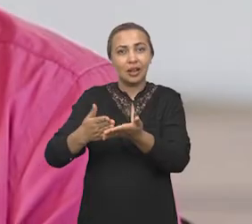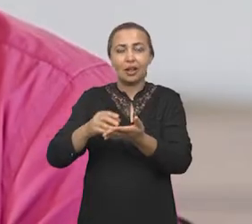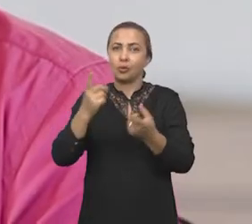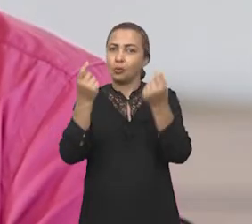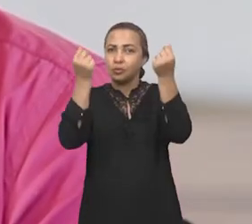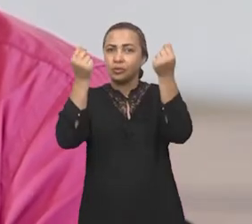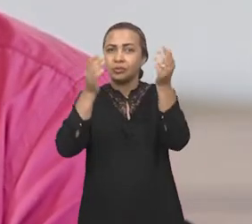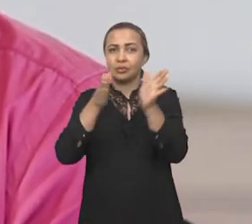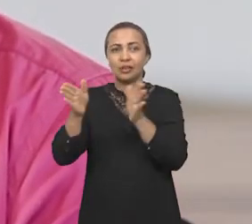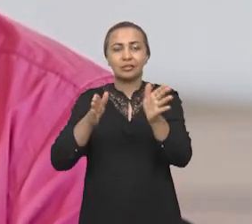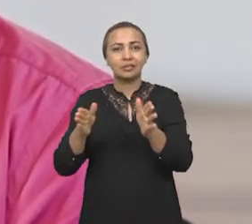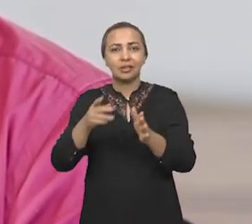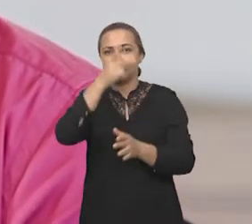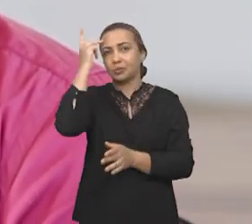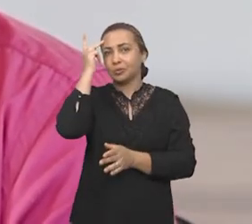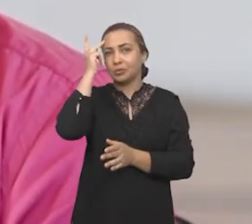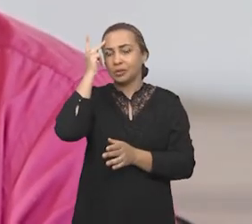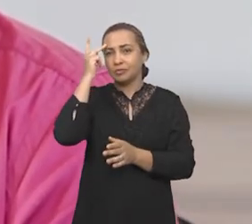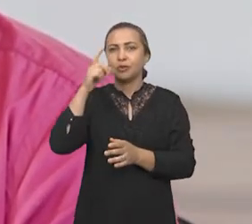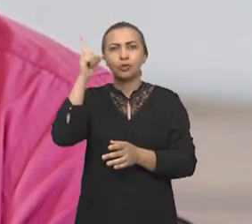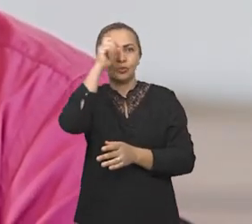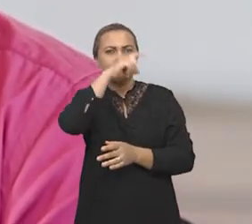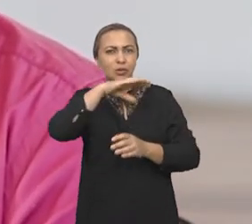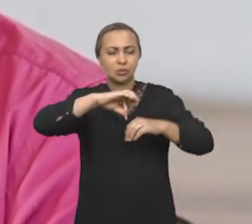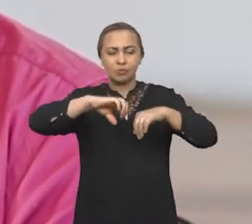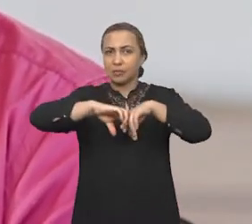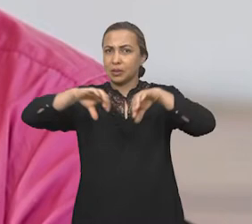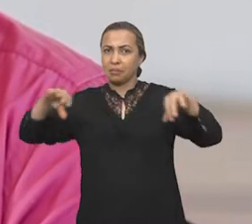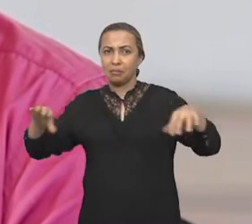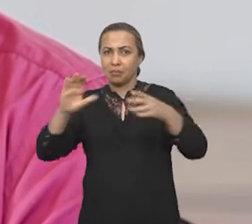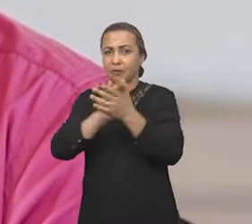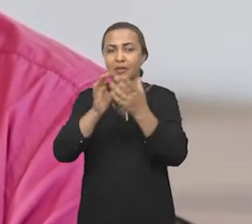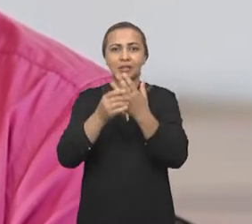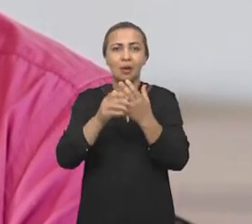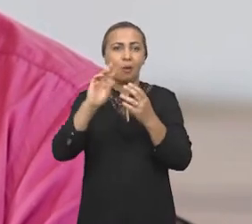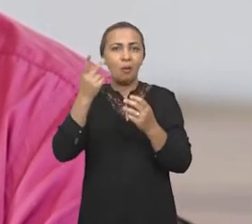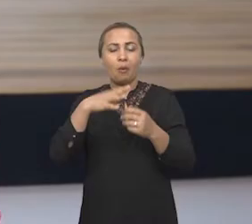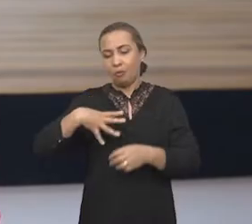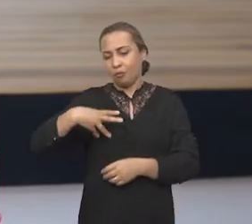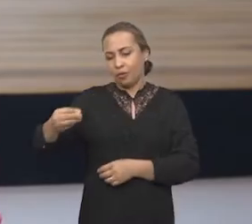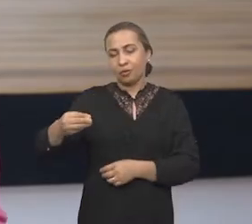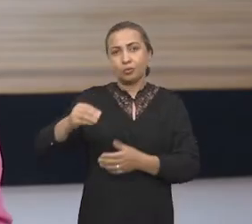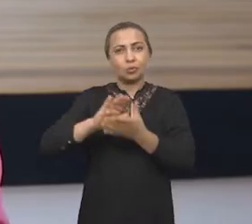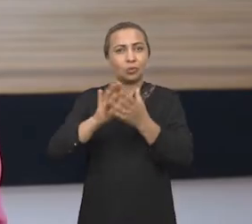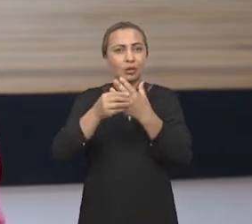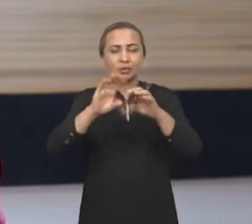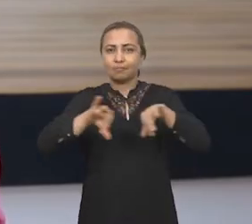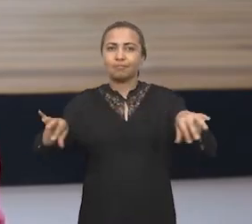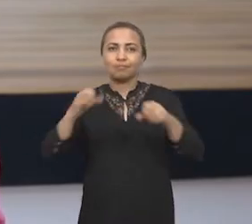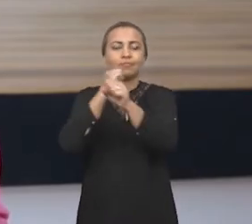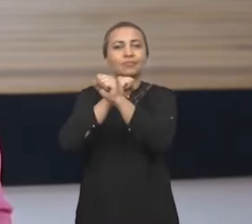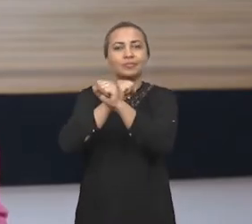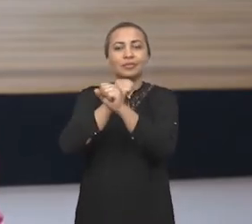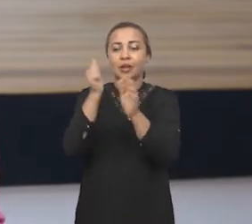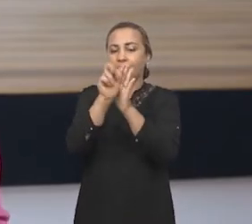Raramente se separava um casal ou os filhos de um casal escravizado. Finalmente, o artigo